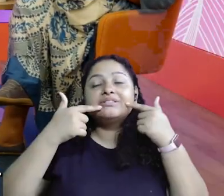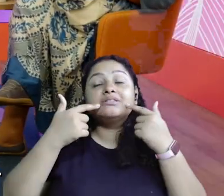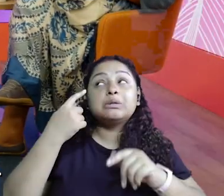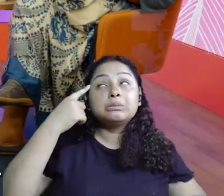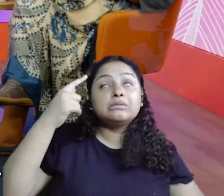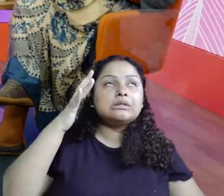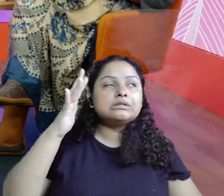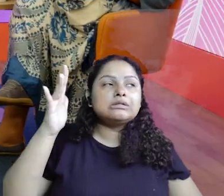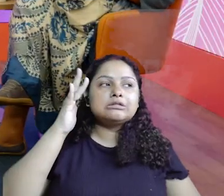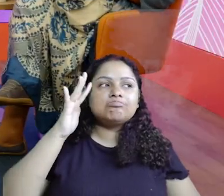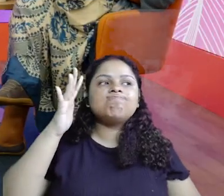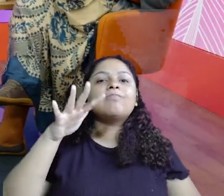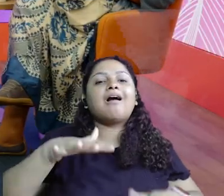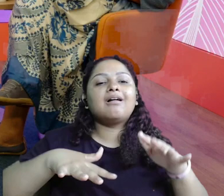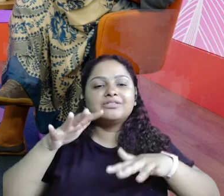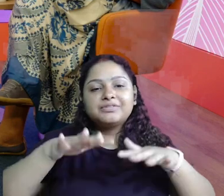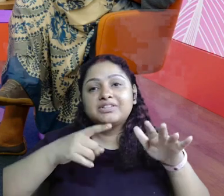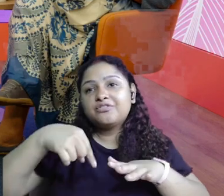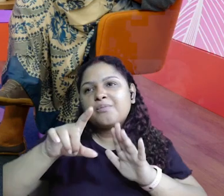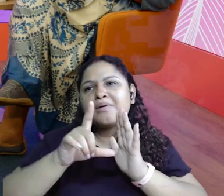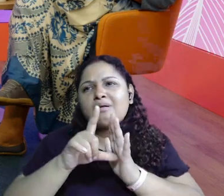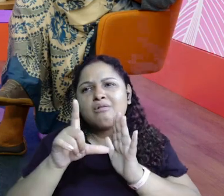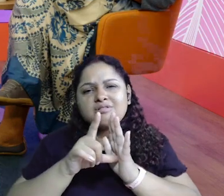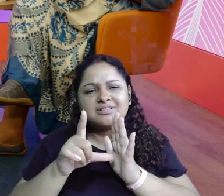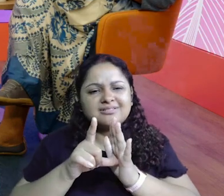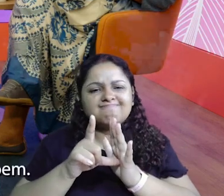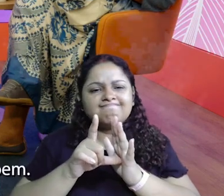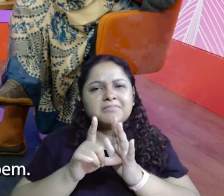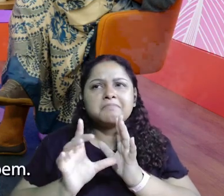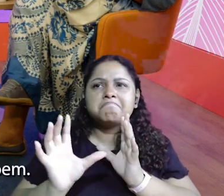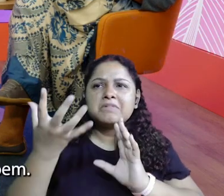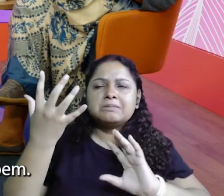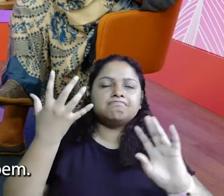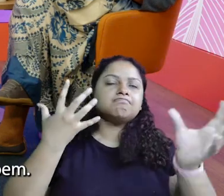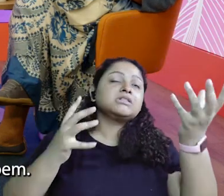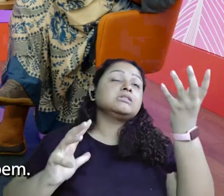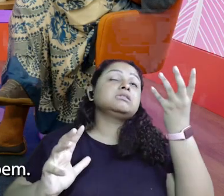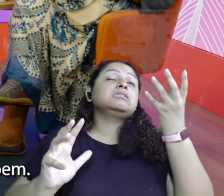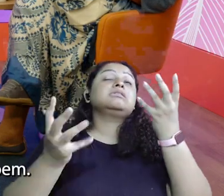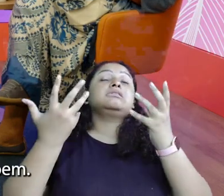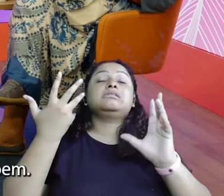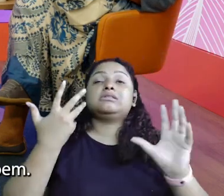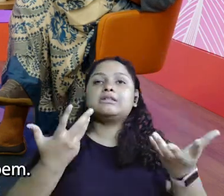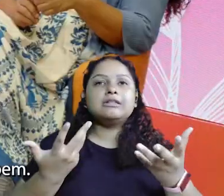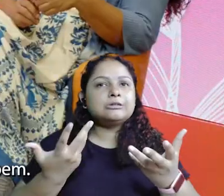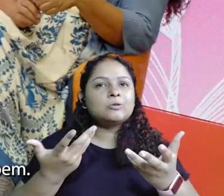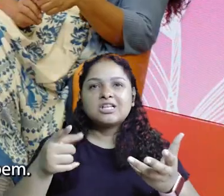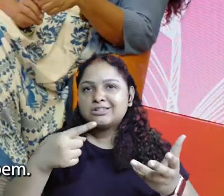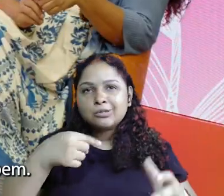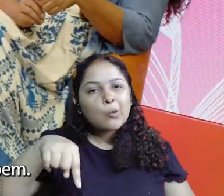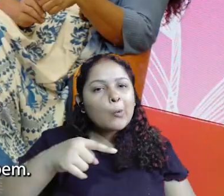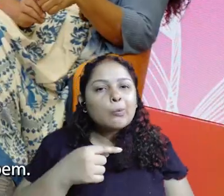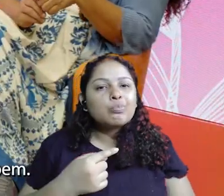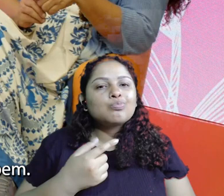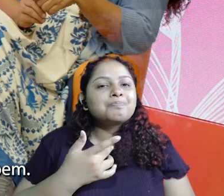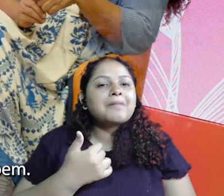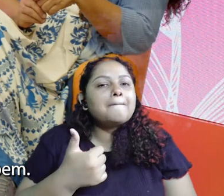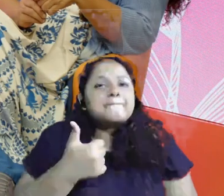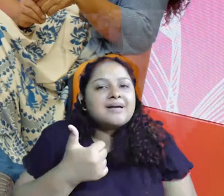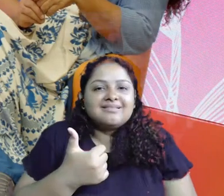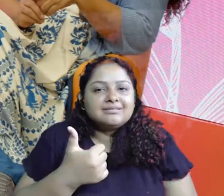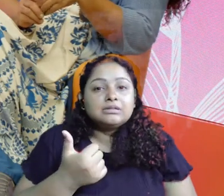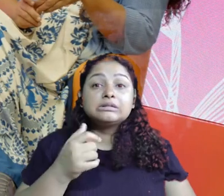é difícil eu estar sorrindo, eu estou pensando, já teve vez de eu ir para a loja que algumas coisas vão acontecendo no nosso dia, não está bem,